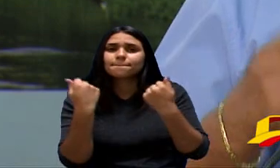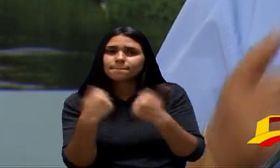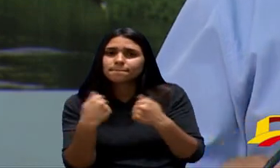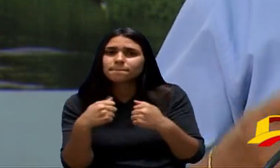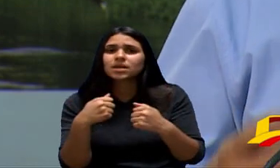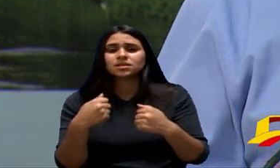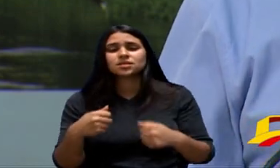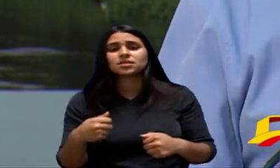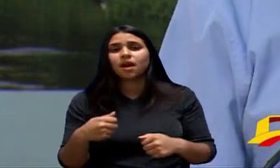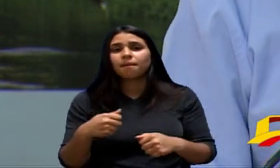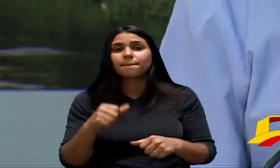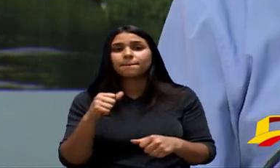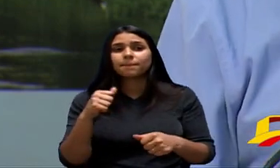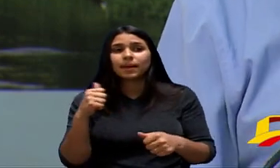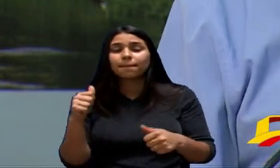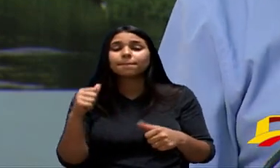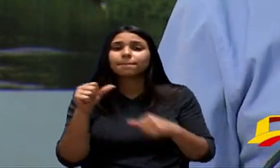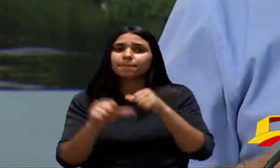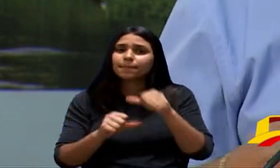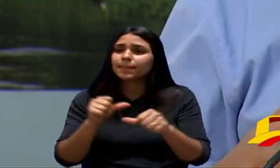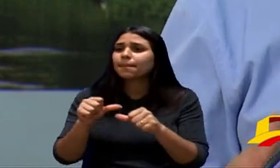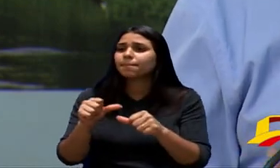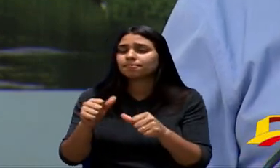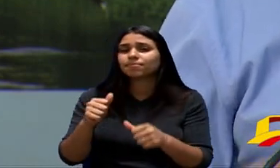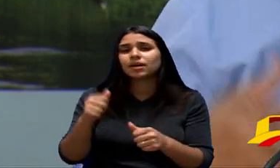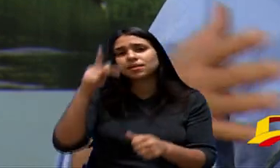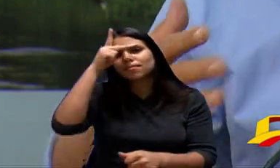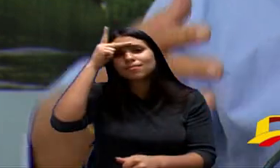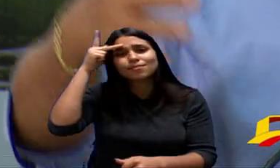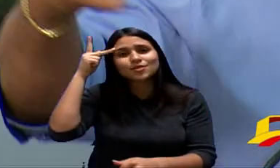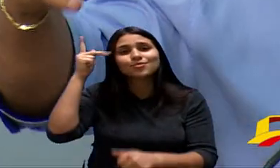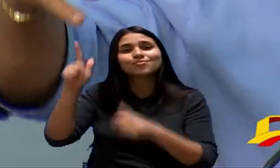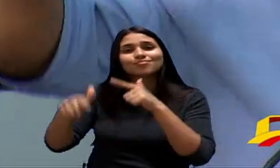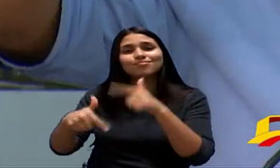Os 500 Mil Trabalhadores Para Essa Transição Que Vai Acontecer